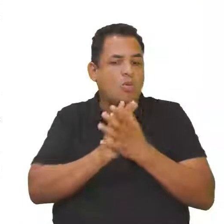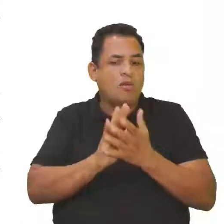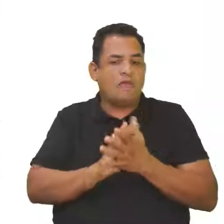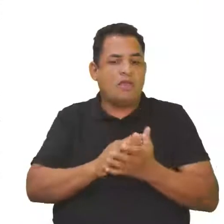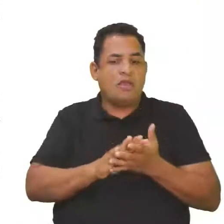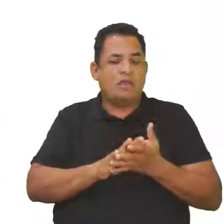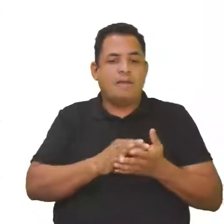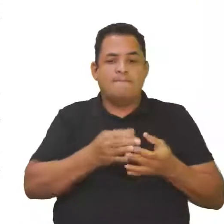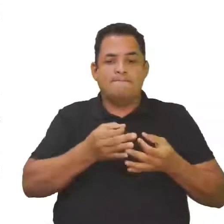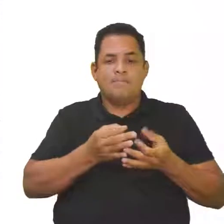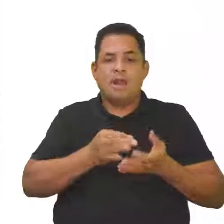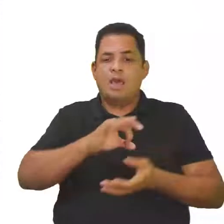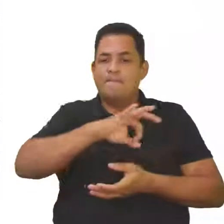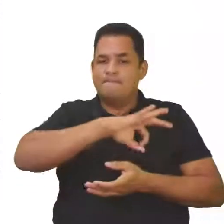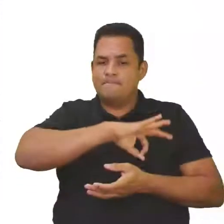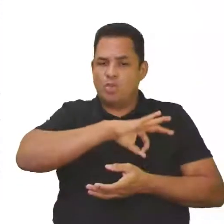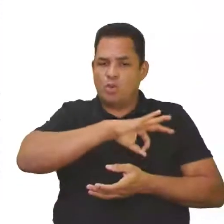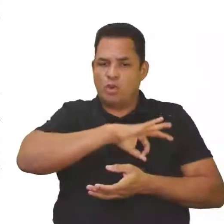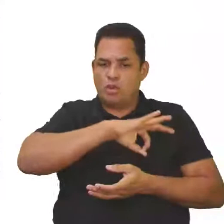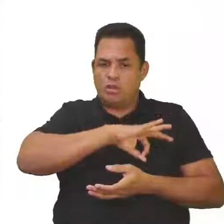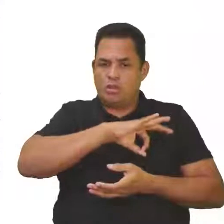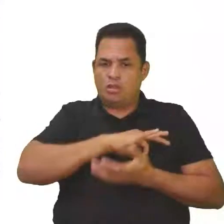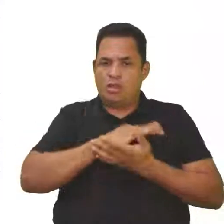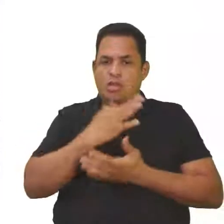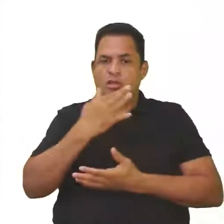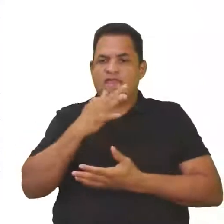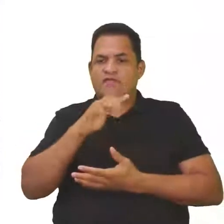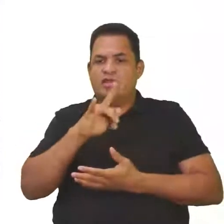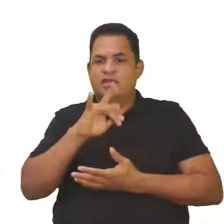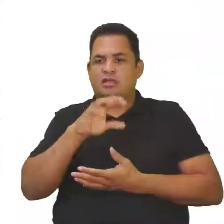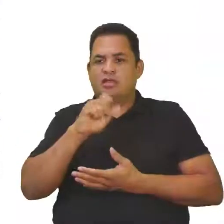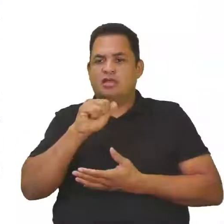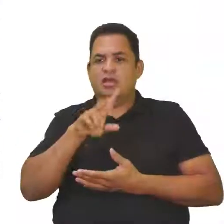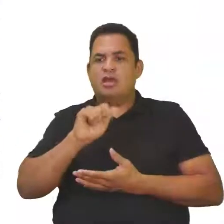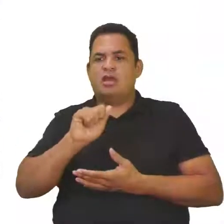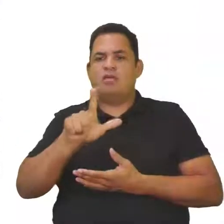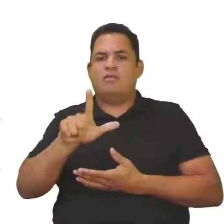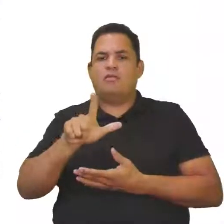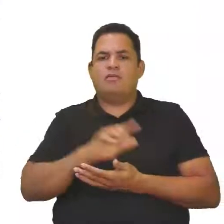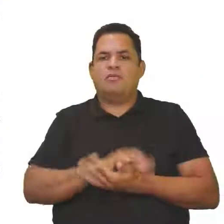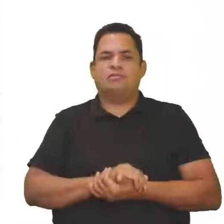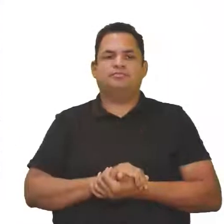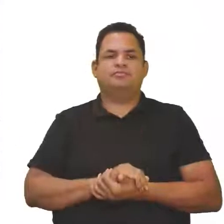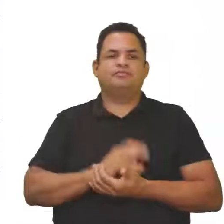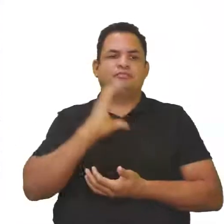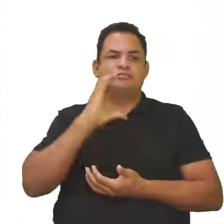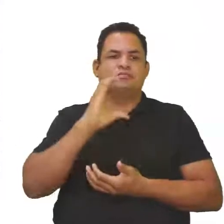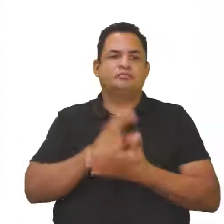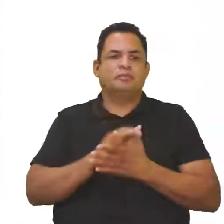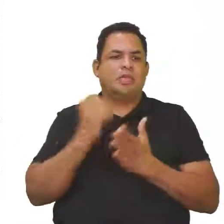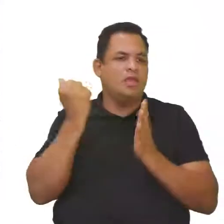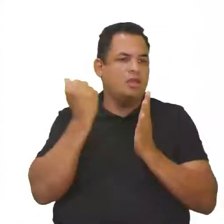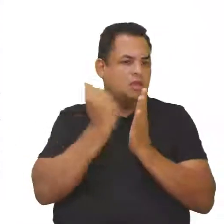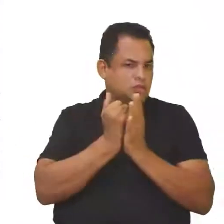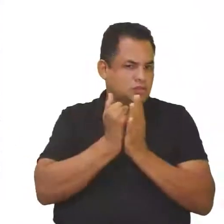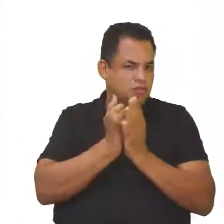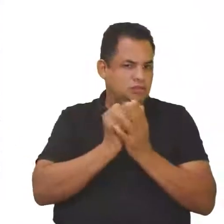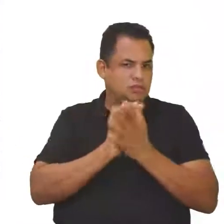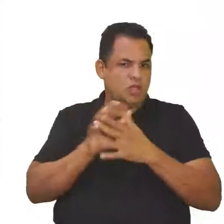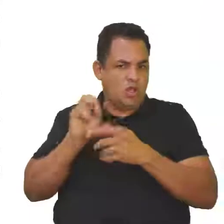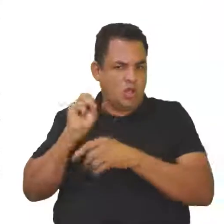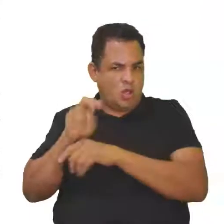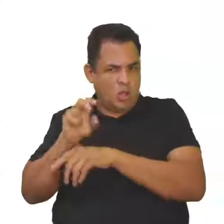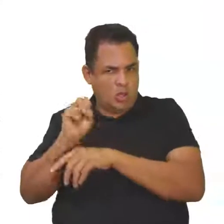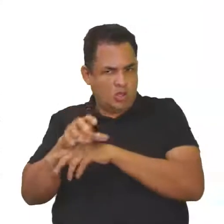alguns produtos químicos que são usados em aulas de faculdades. Letra C. O registro dos agrotóxicos